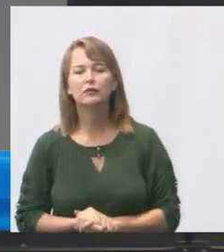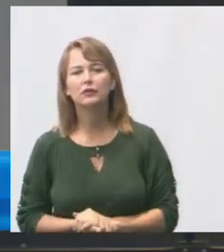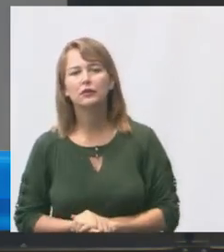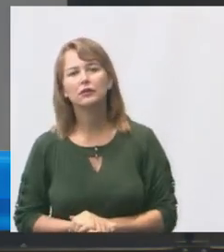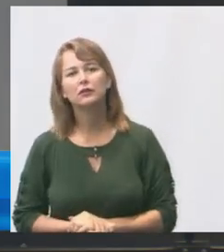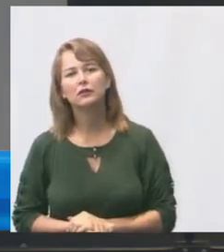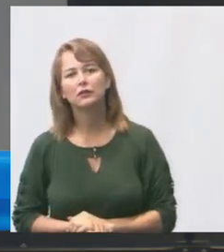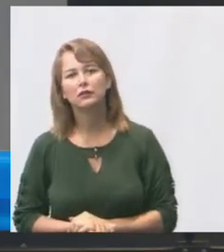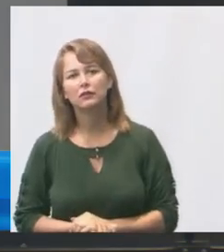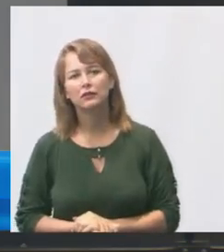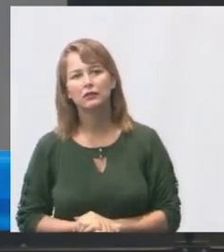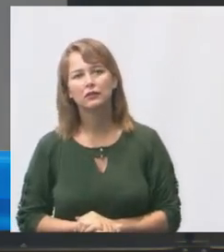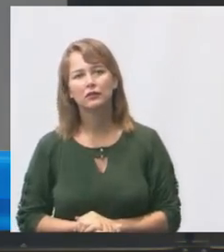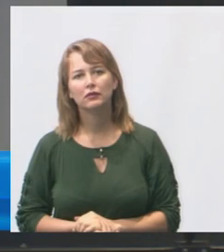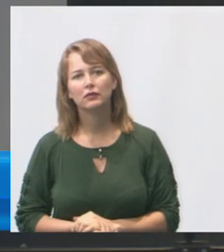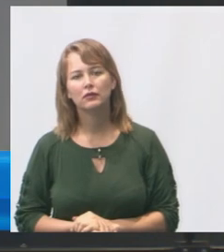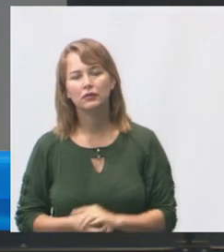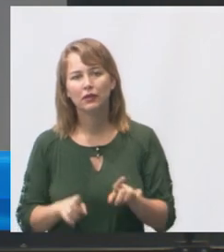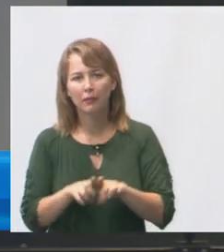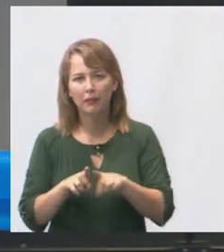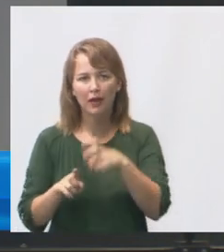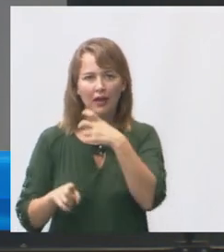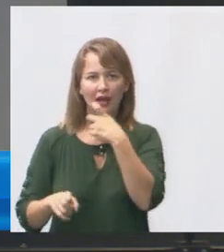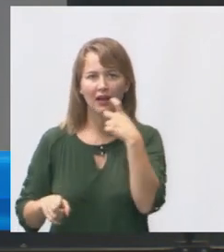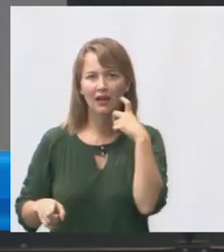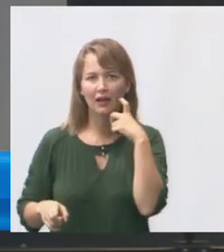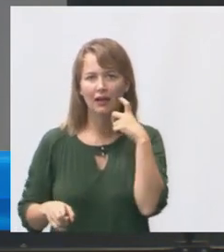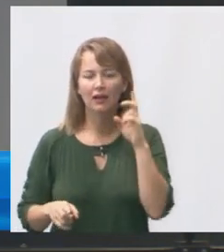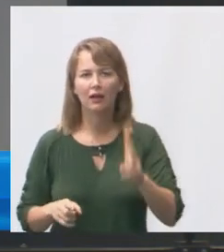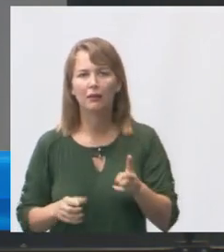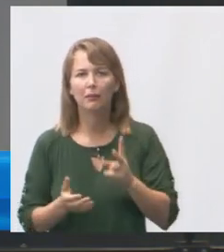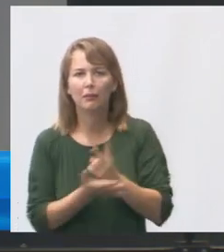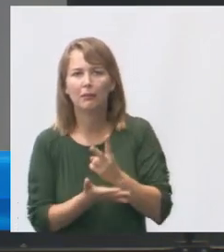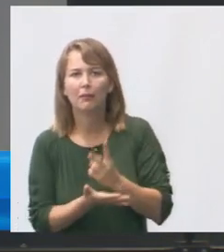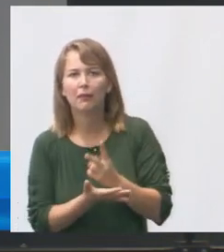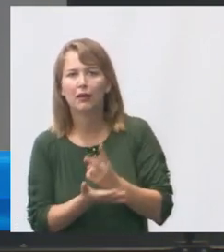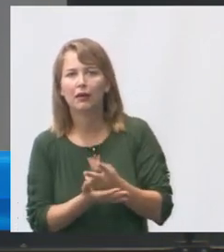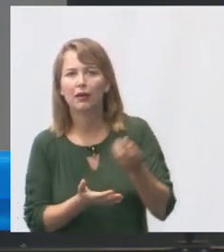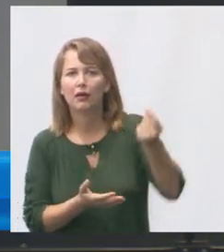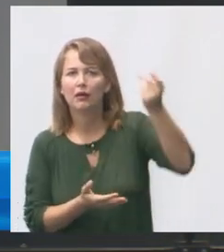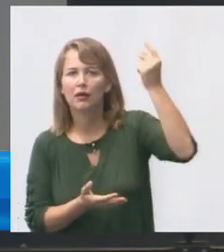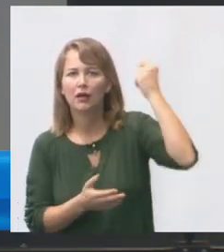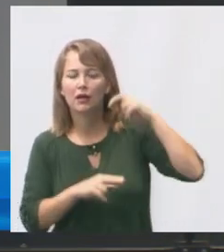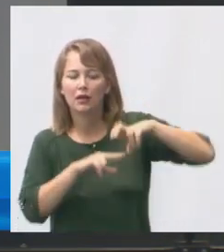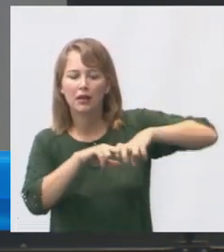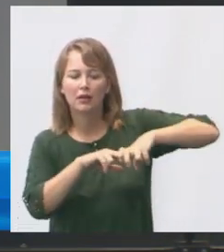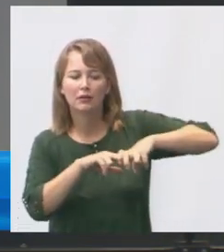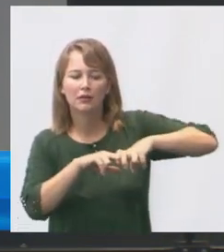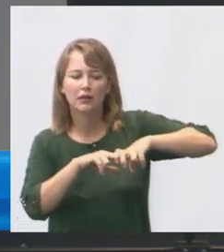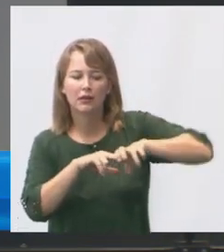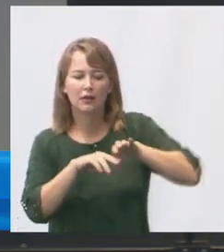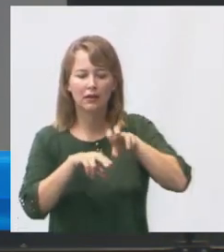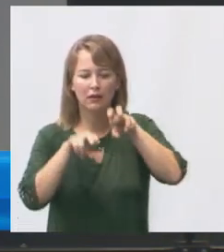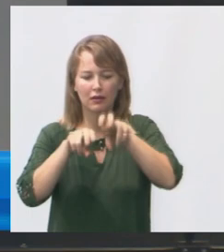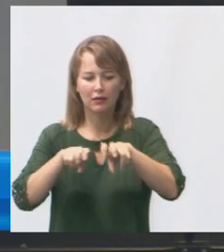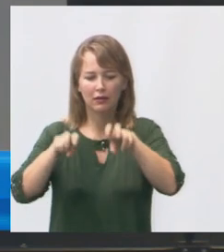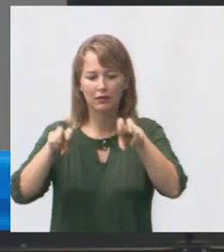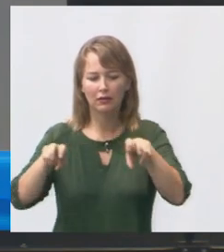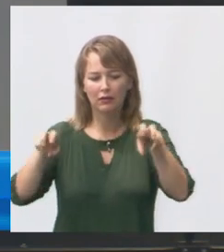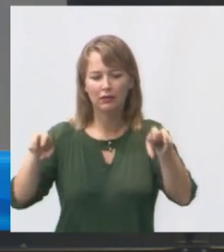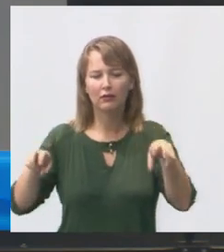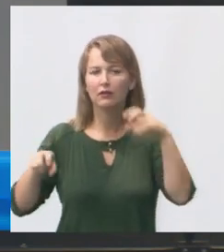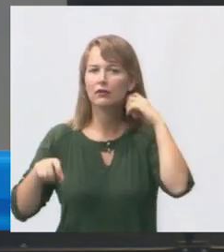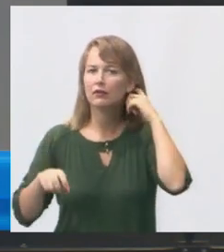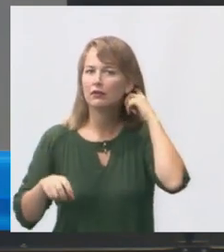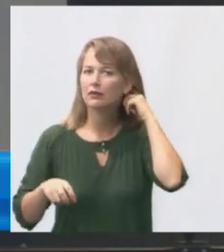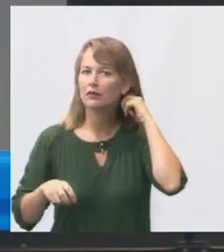revisão do layout da odontologia também que é o mesmo padrão antigo onde as cadeiras ficam uma do lado da outra tem